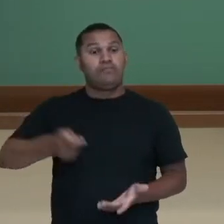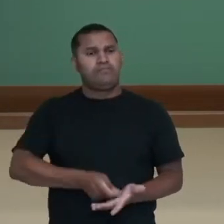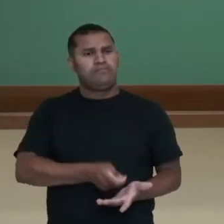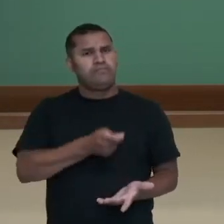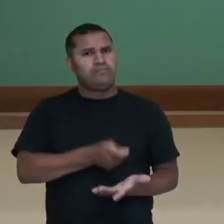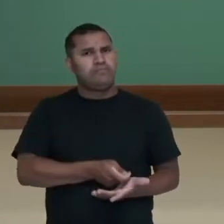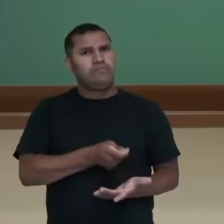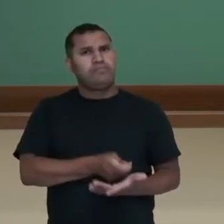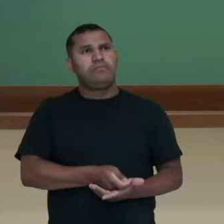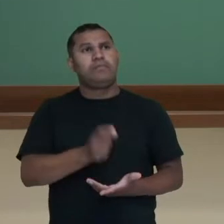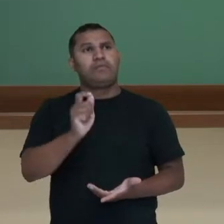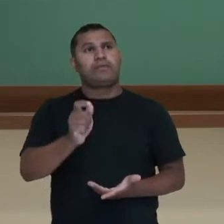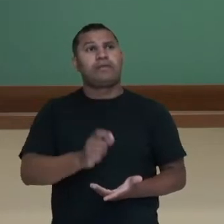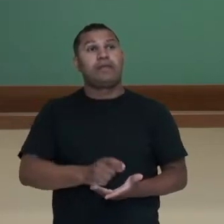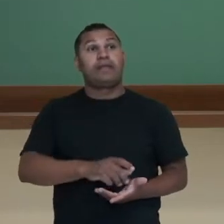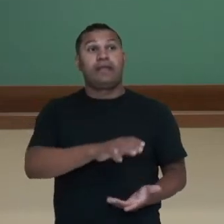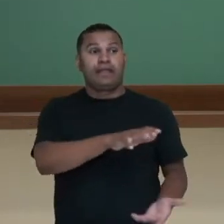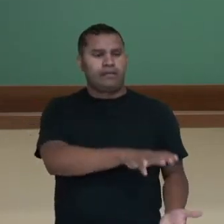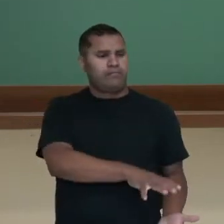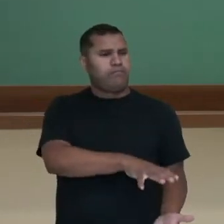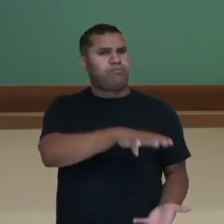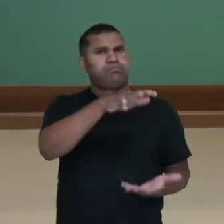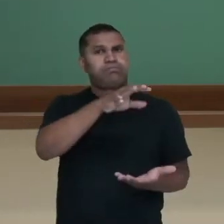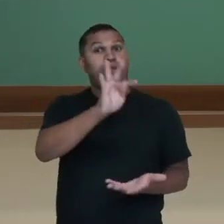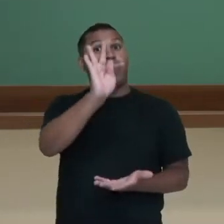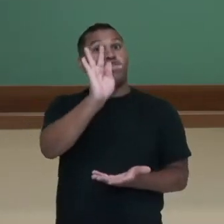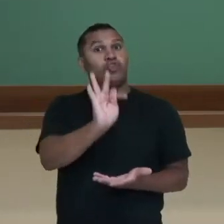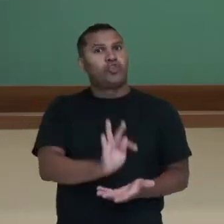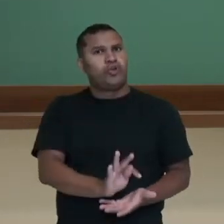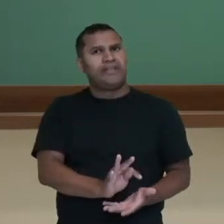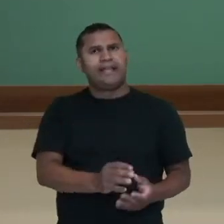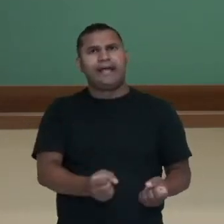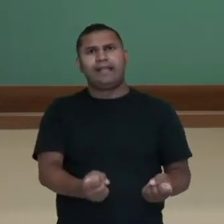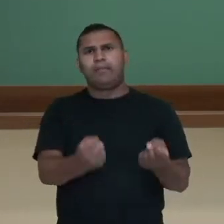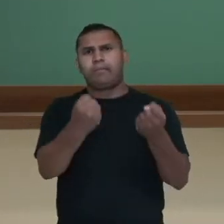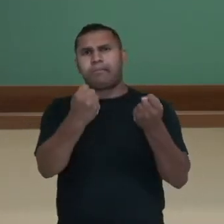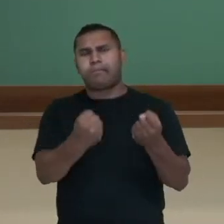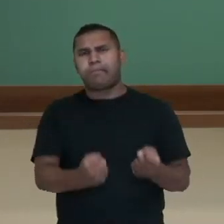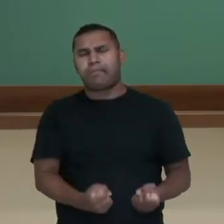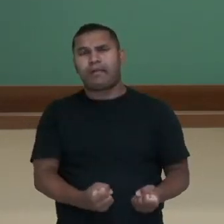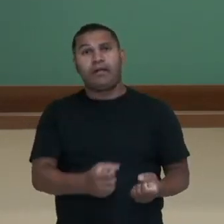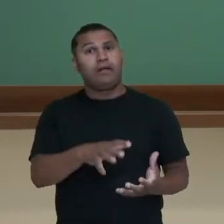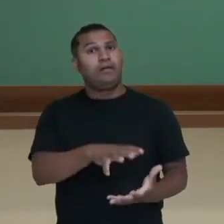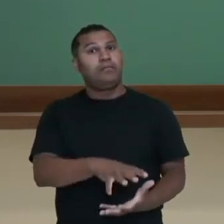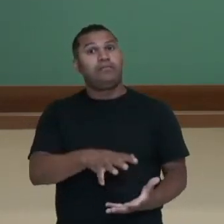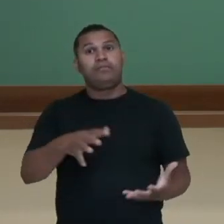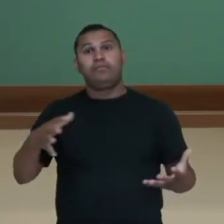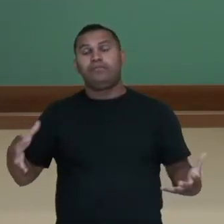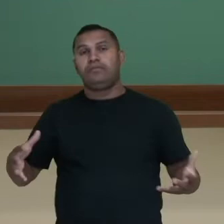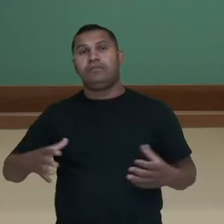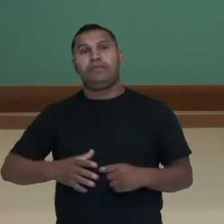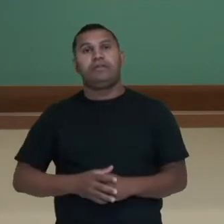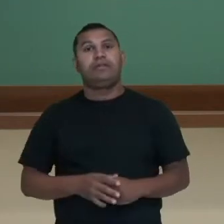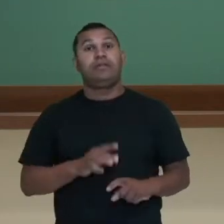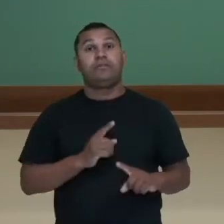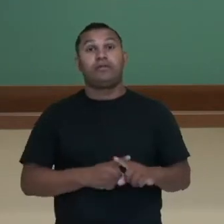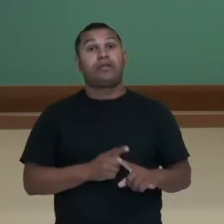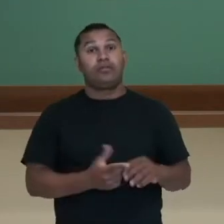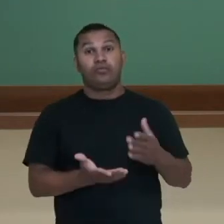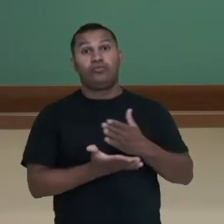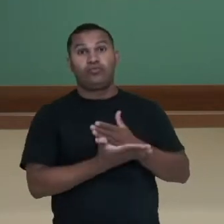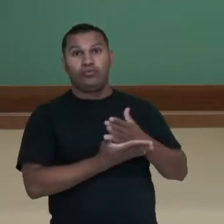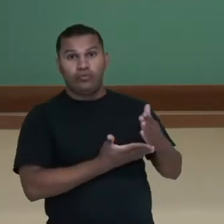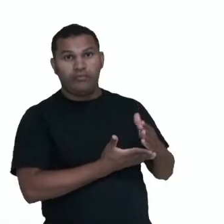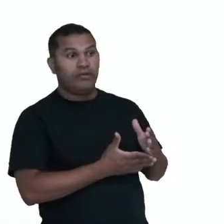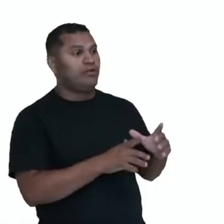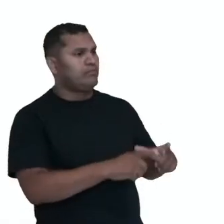de ouro para Portugal. A partir da segunda metade do século XVIII, com o declínio da produção aurífera, vai haver um